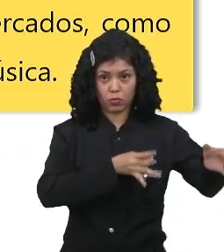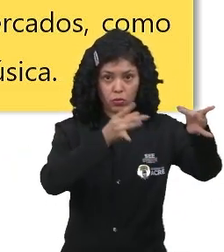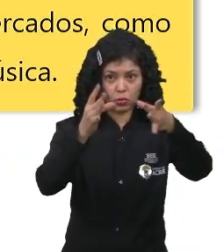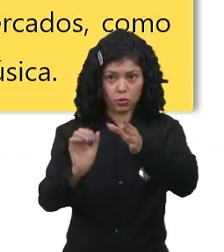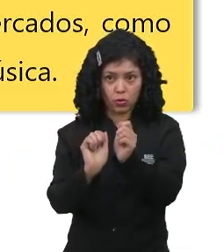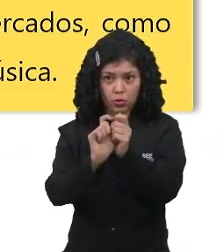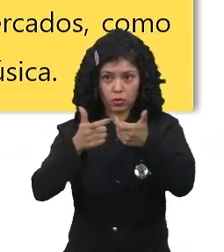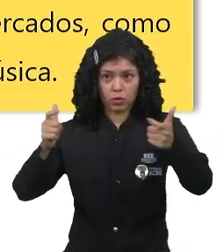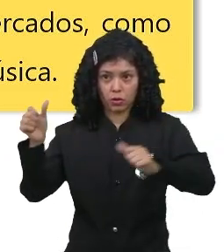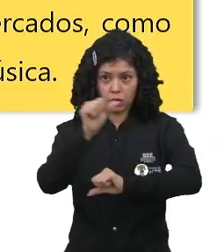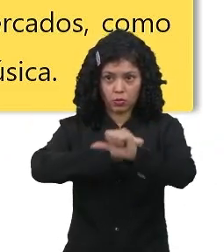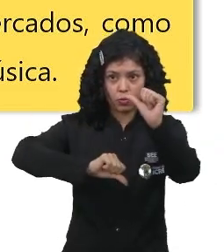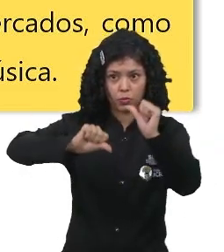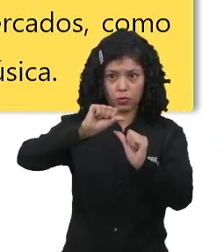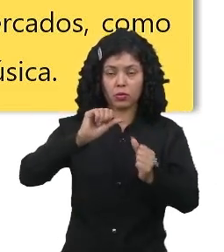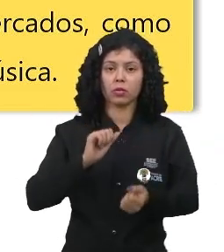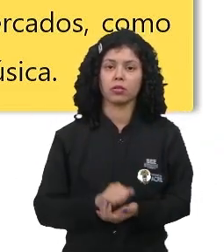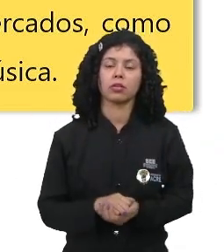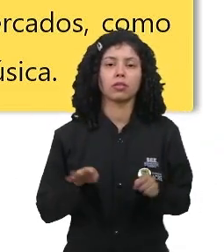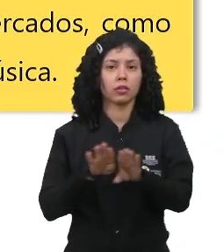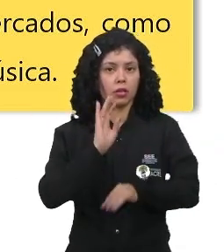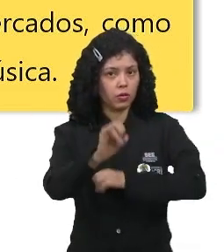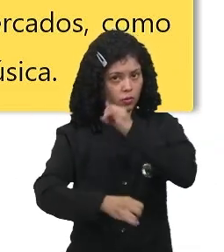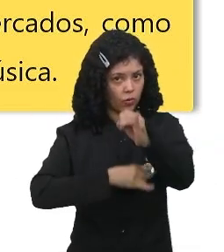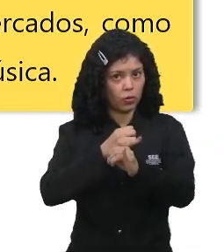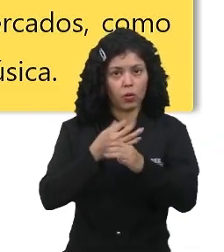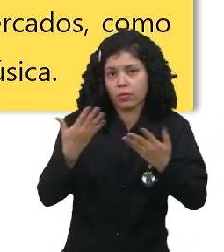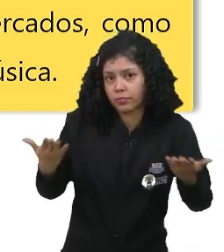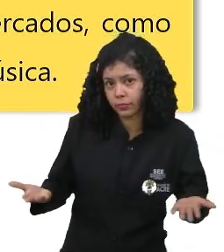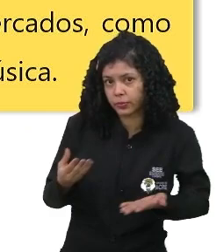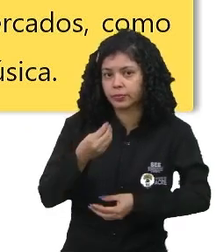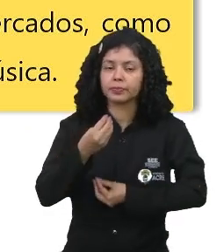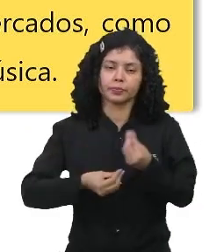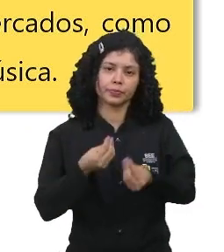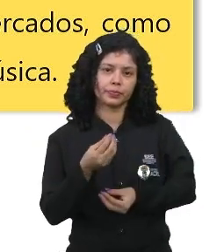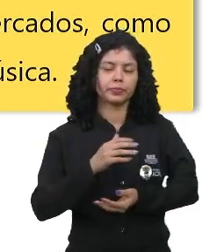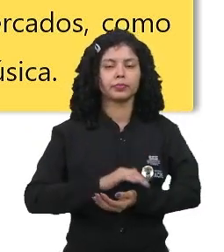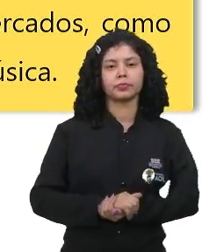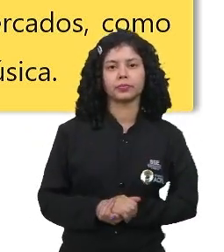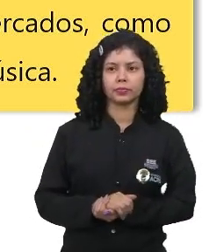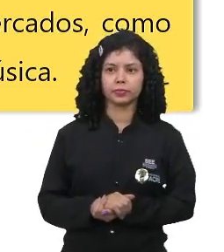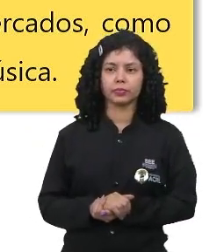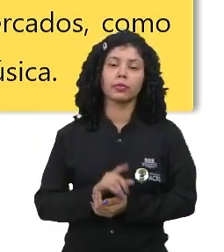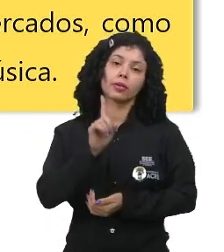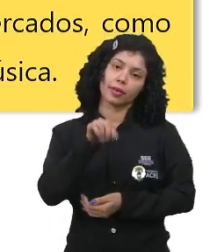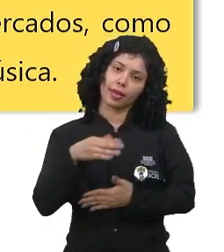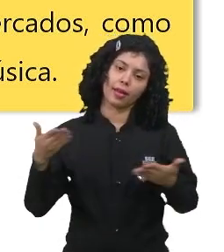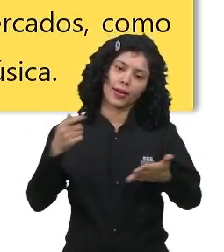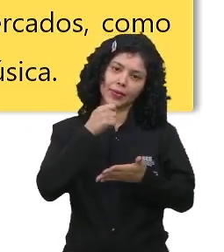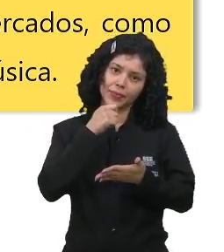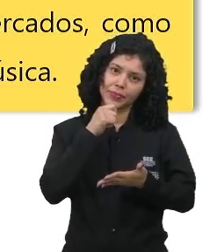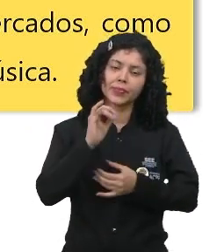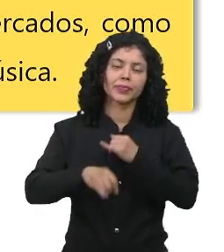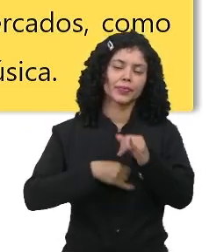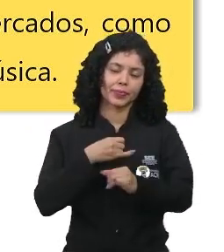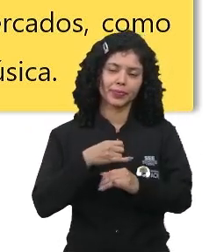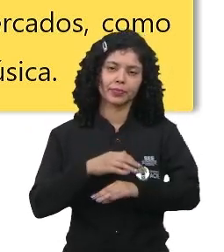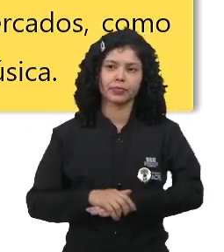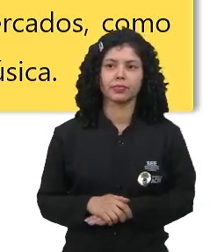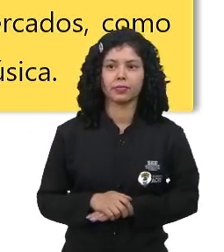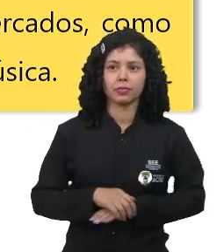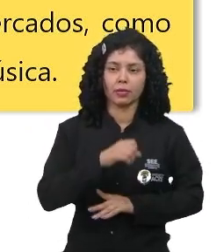criam novos mercados e mudam o cenário, como foi e como é a internet.